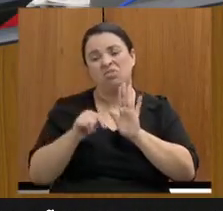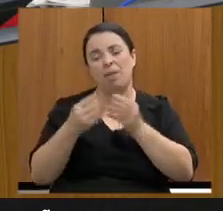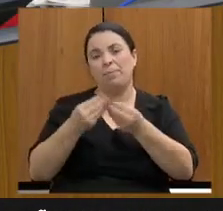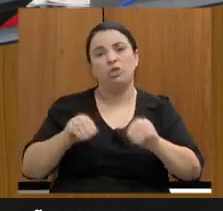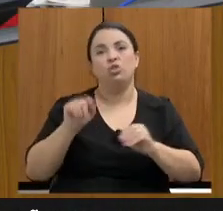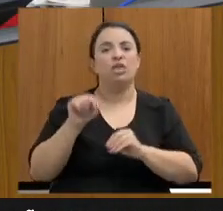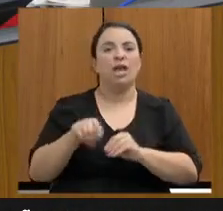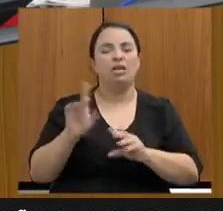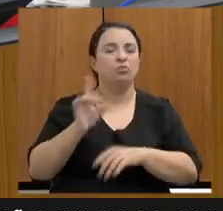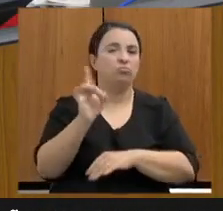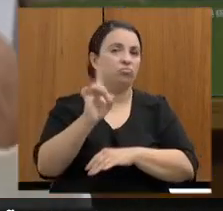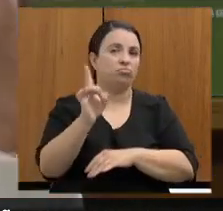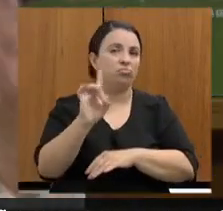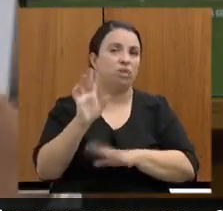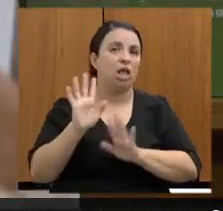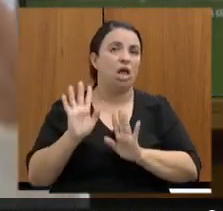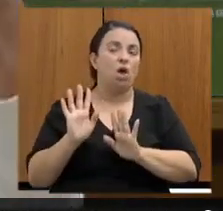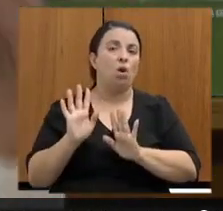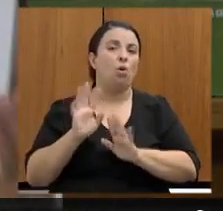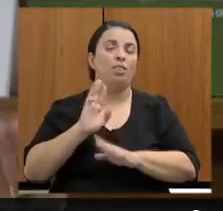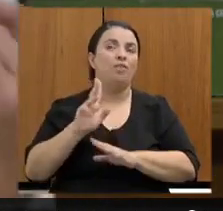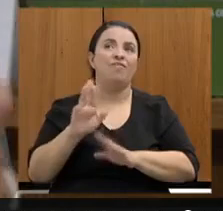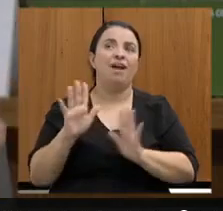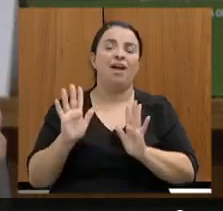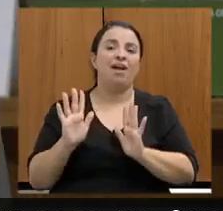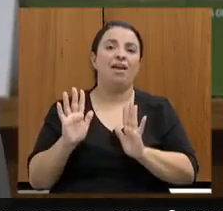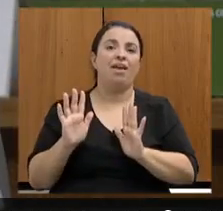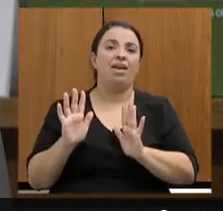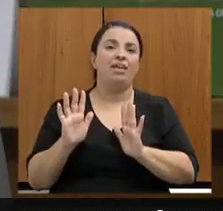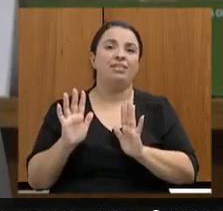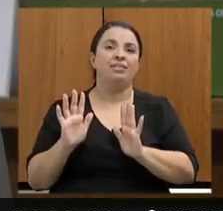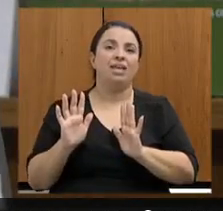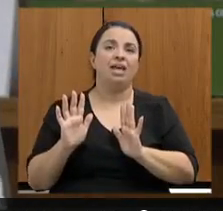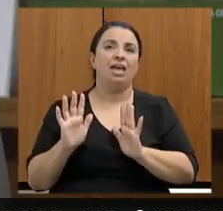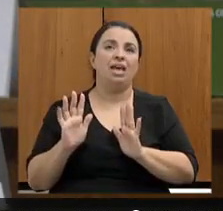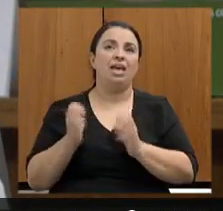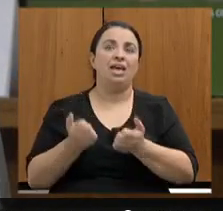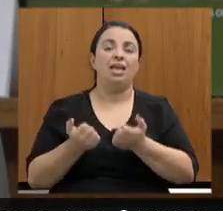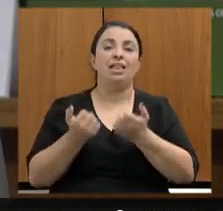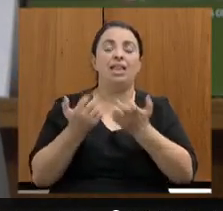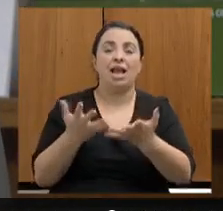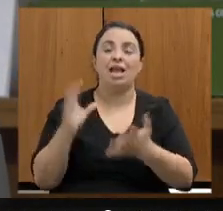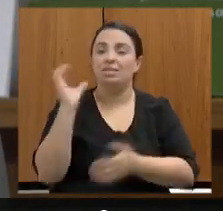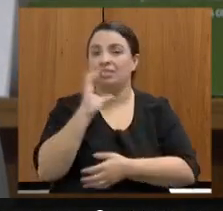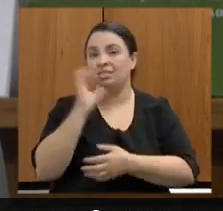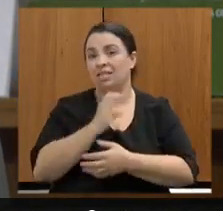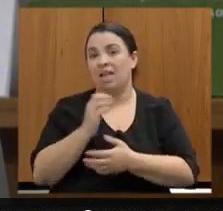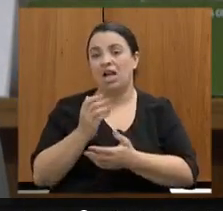não vai alcançar, não vai entregar essa necessidade urgente, premente.